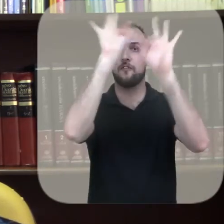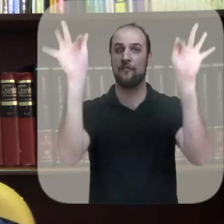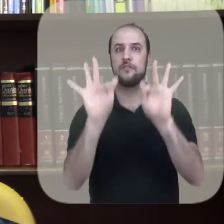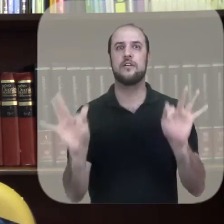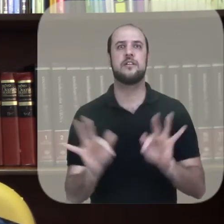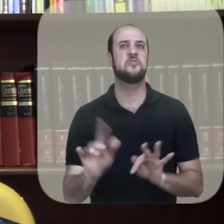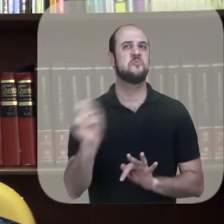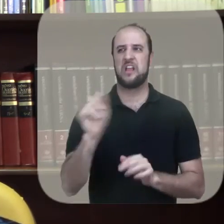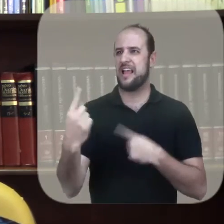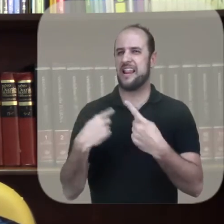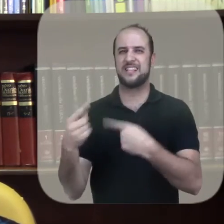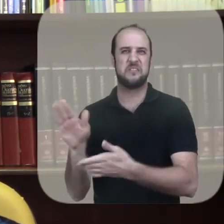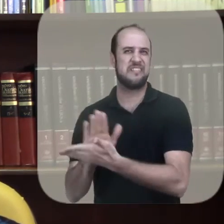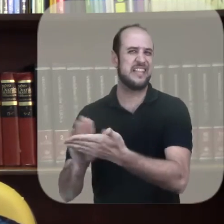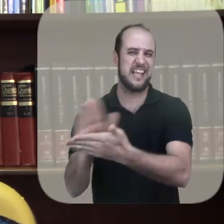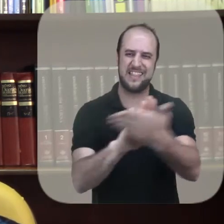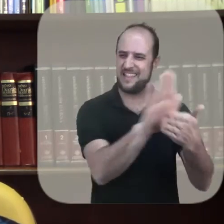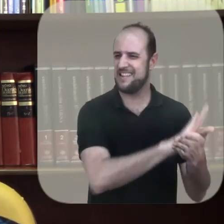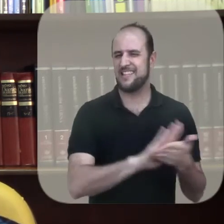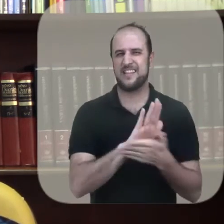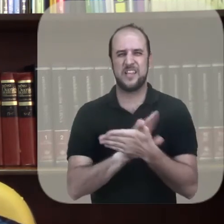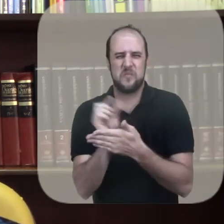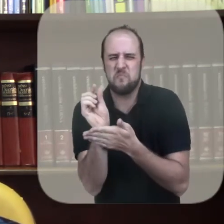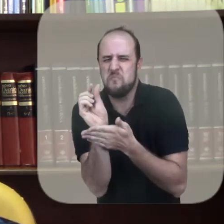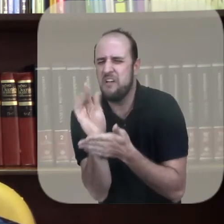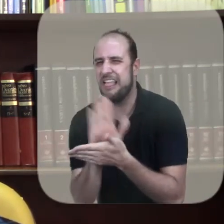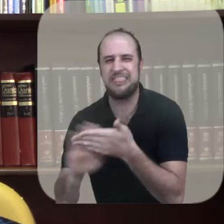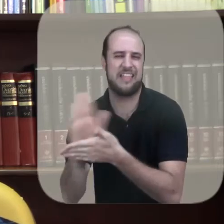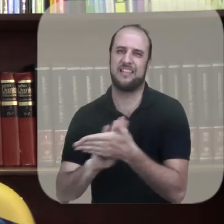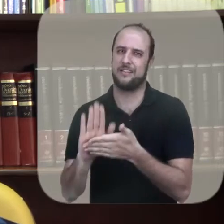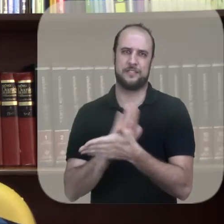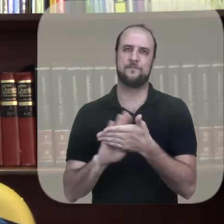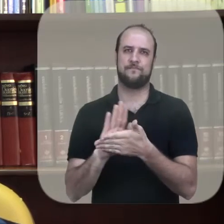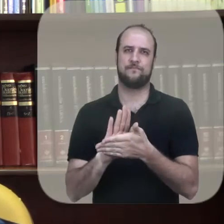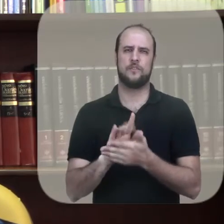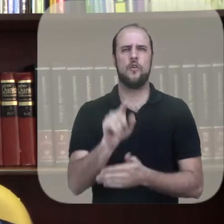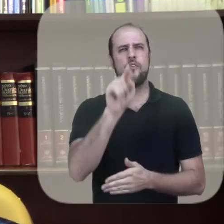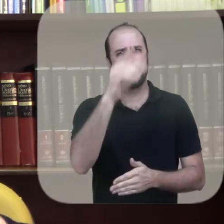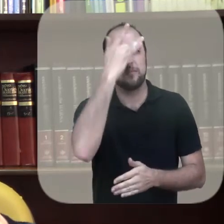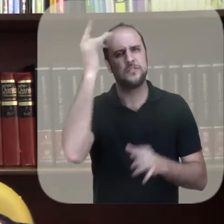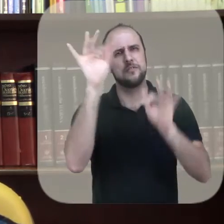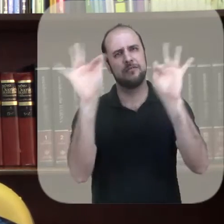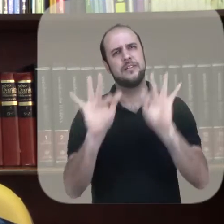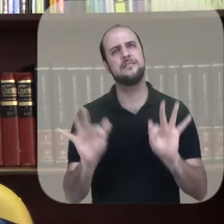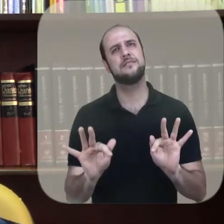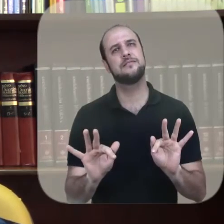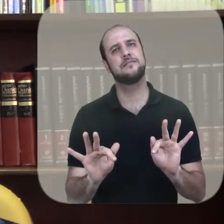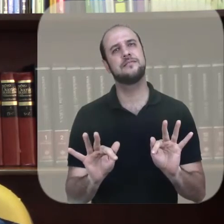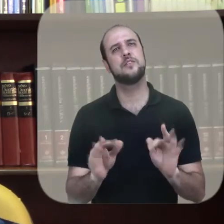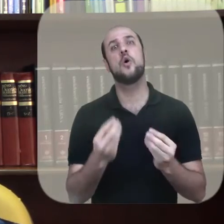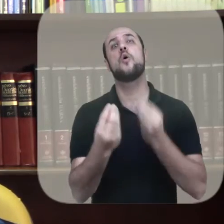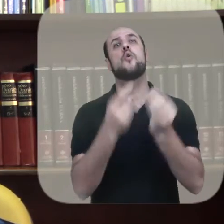segundo Deus, não se envolve em nenhum desses graus, por menor que seja, com os pecadores. Você é bem-aventurado?